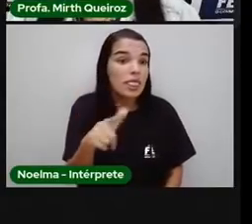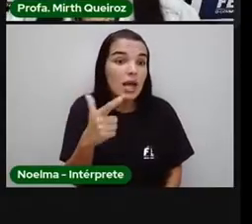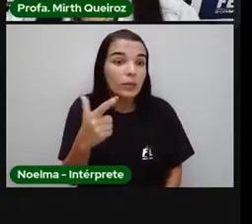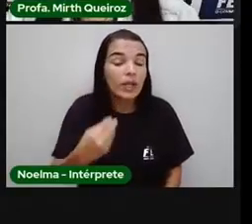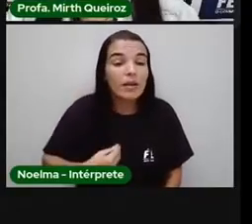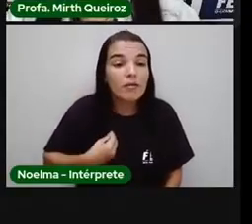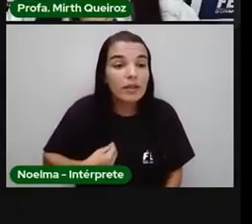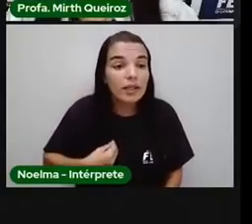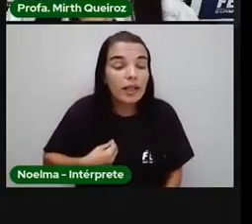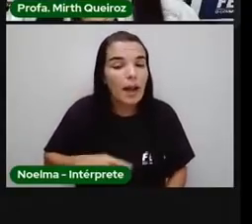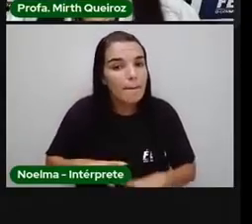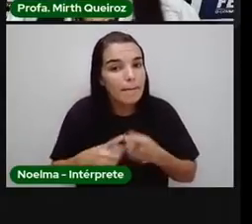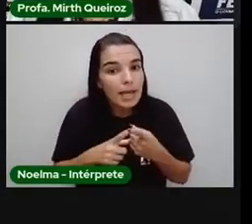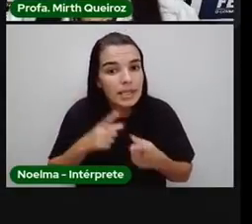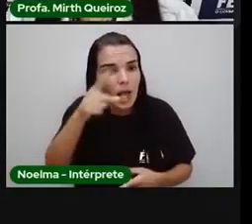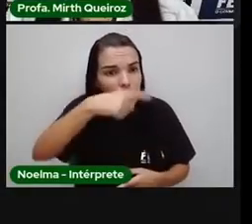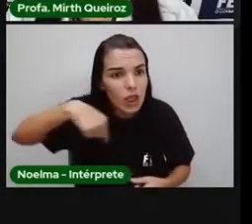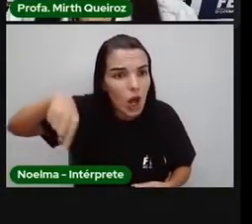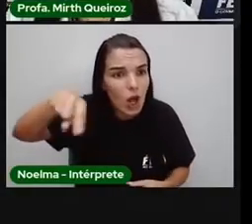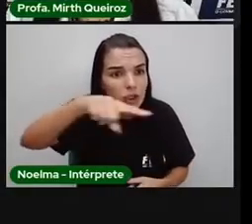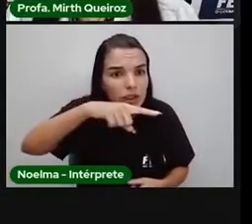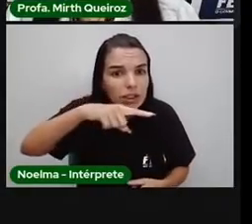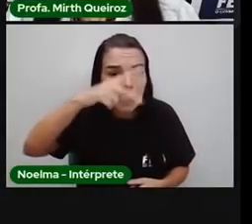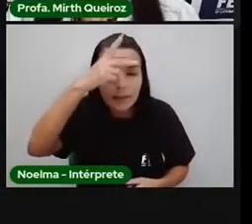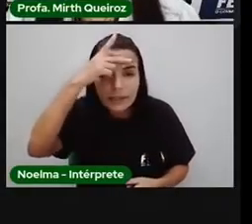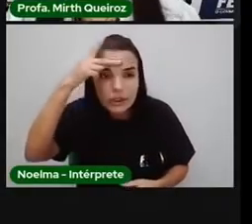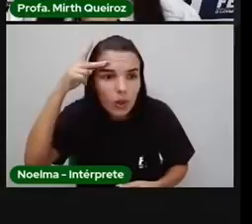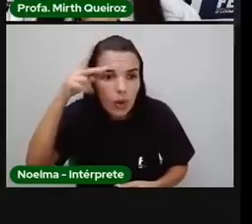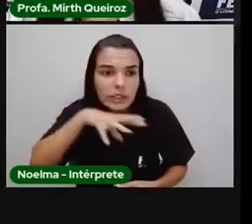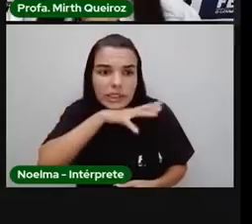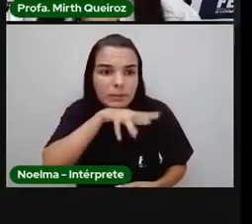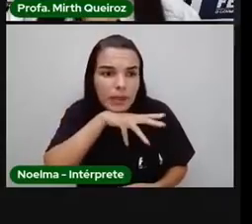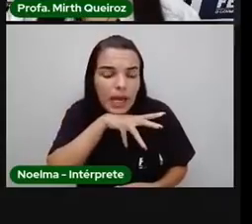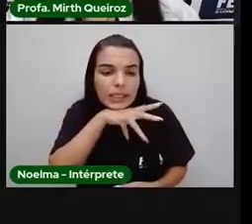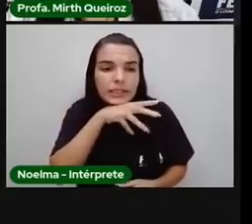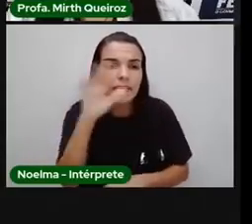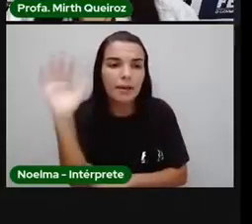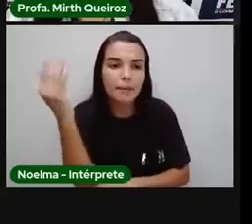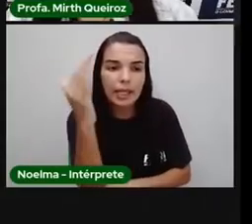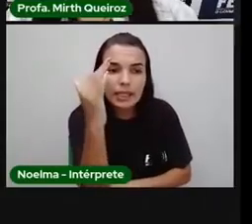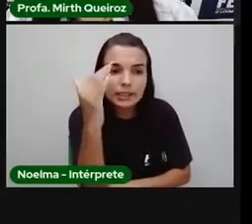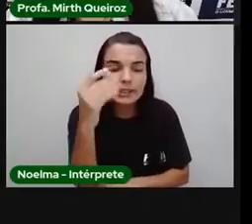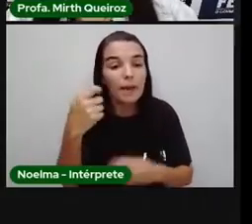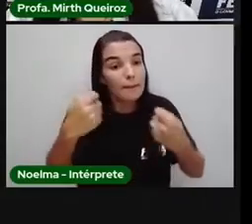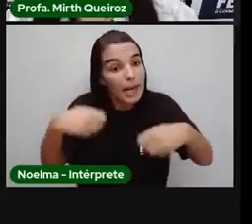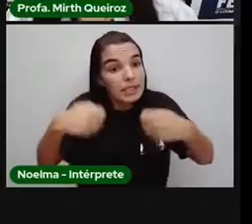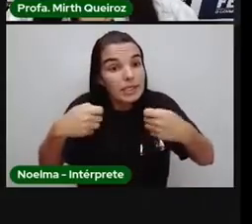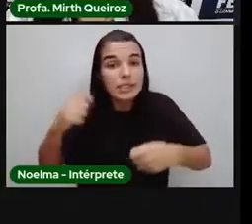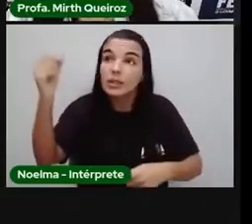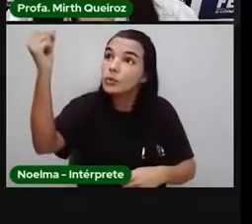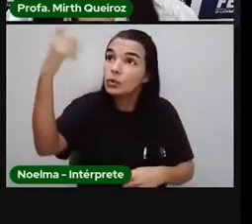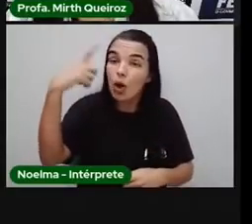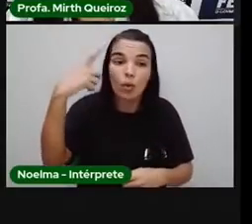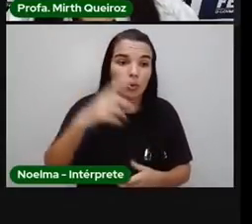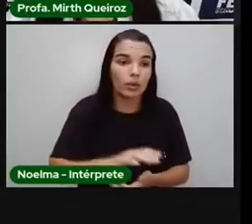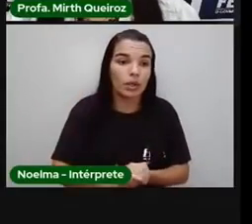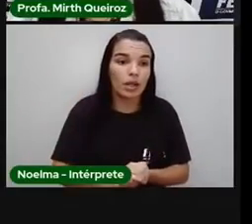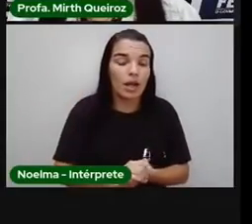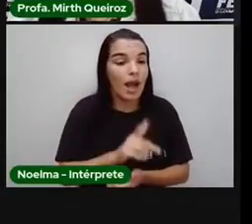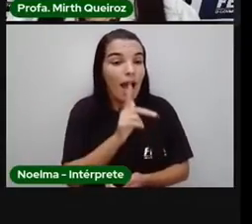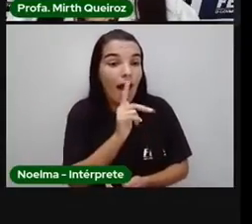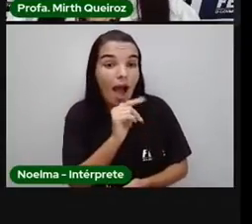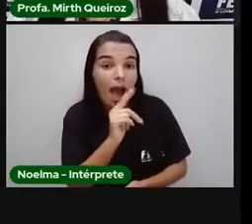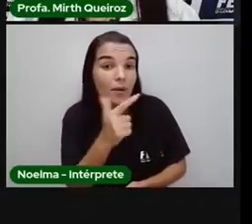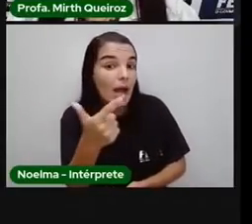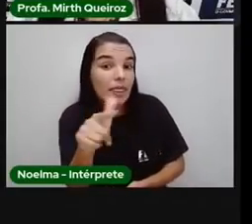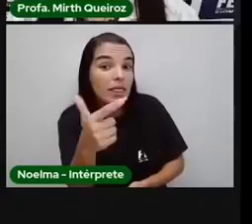vivos, a gente precisa do sol. A água não tem vida, a água não tem vida, mas ela